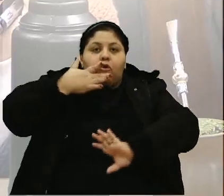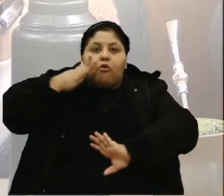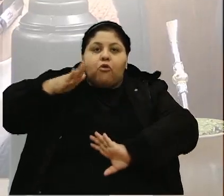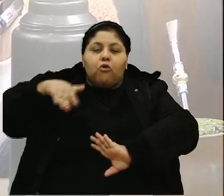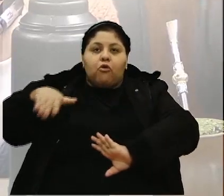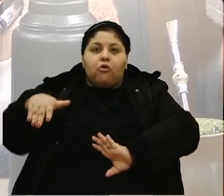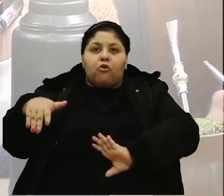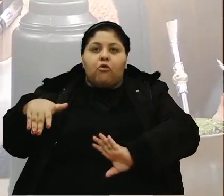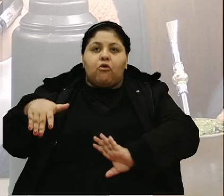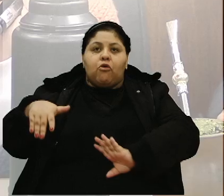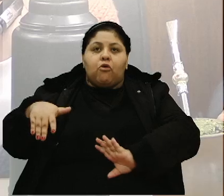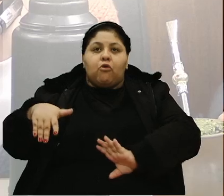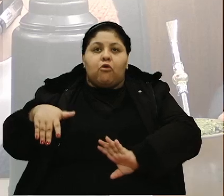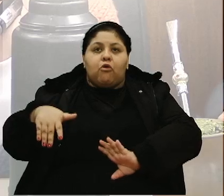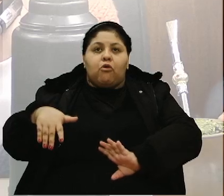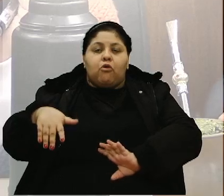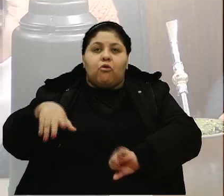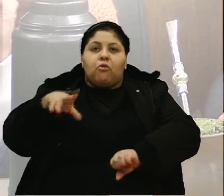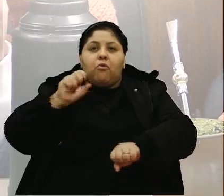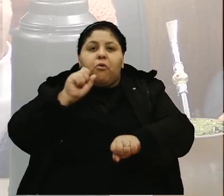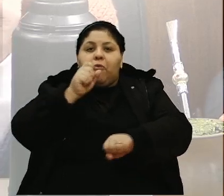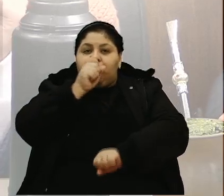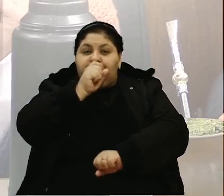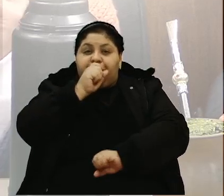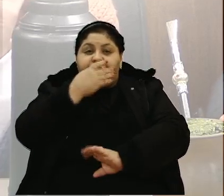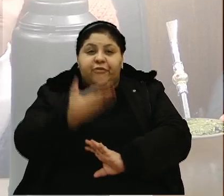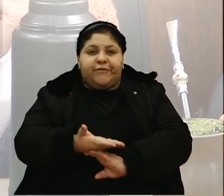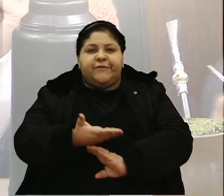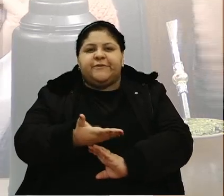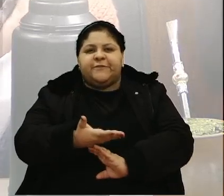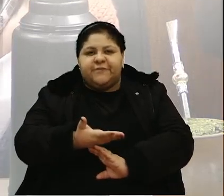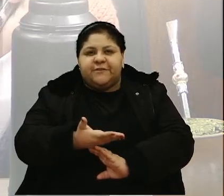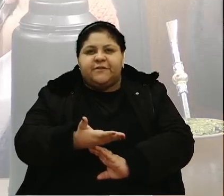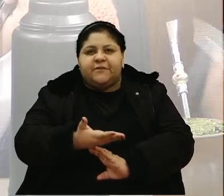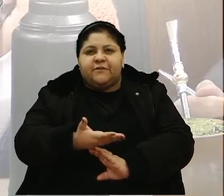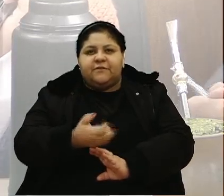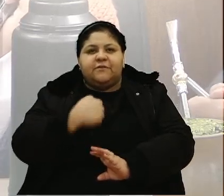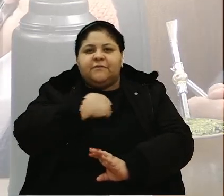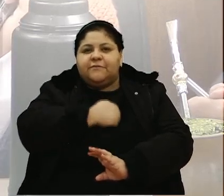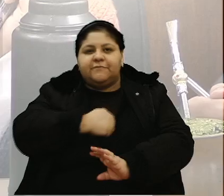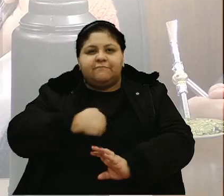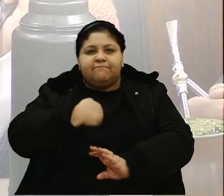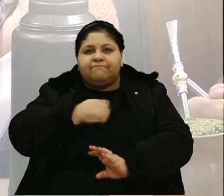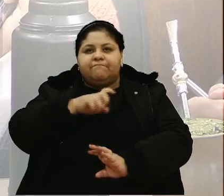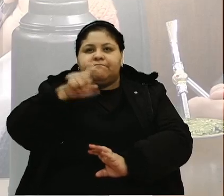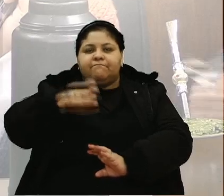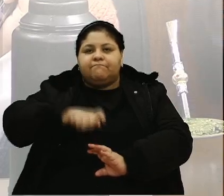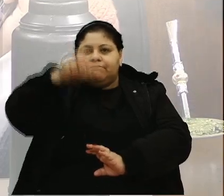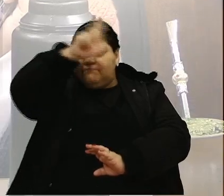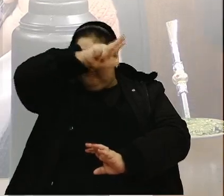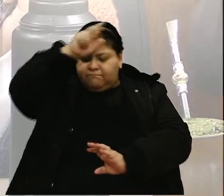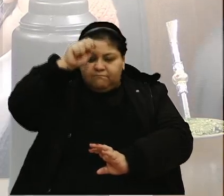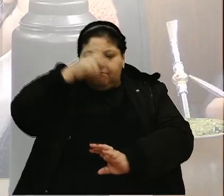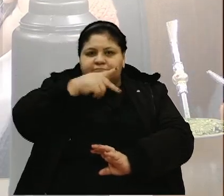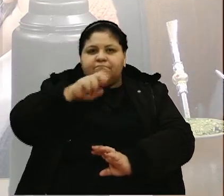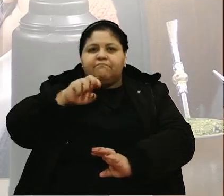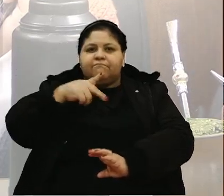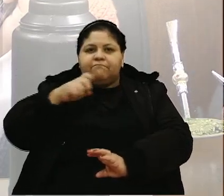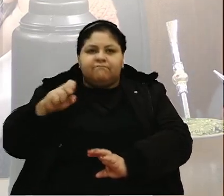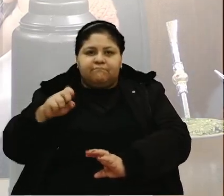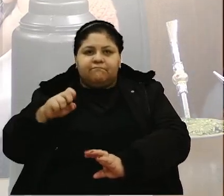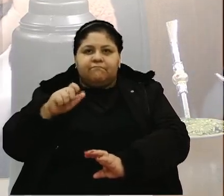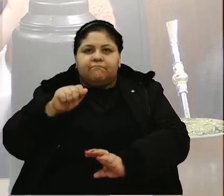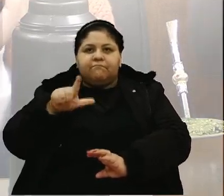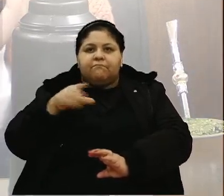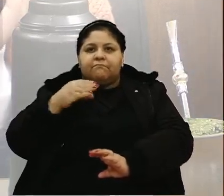pacientes que ficam quase morrendo de frio. que saudade do meu ex-prefeito Pepe, do meu ex-prefeito